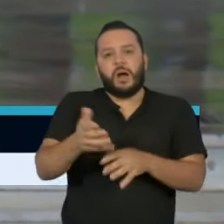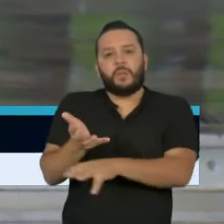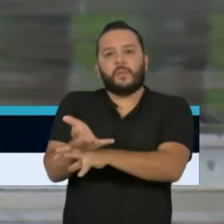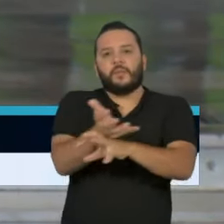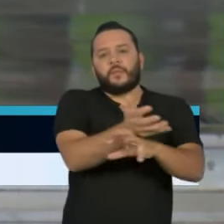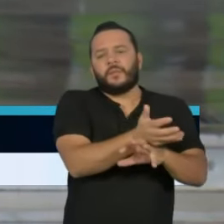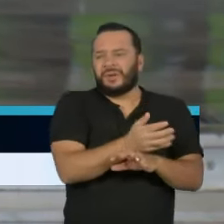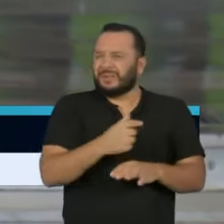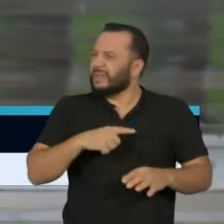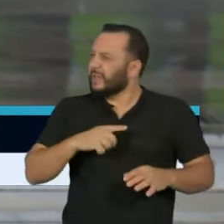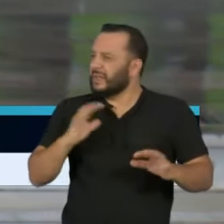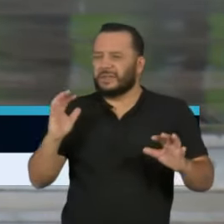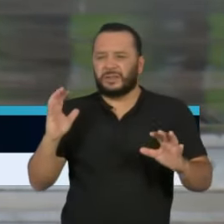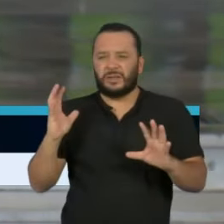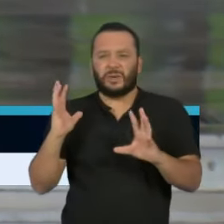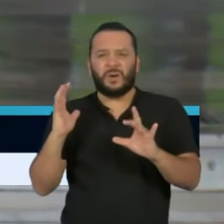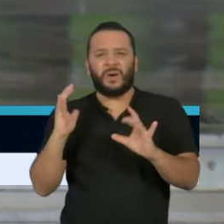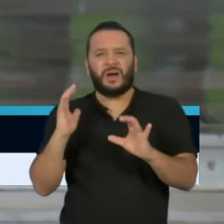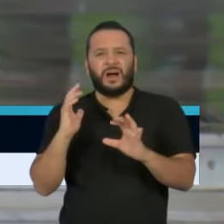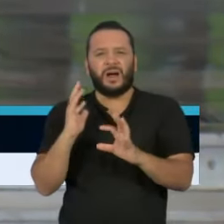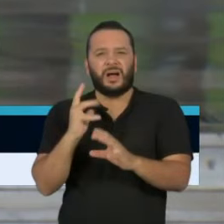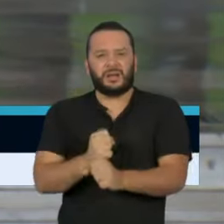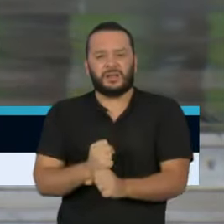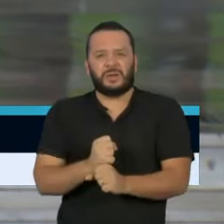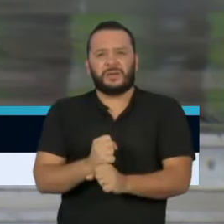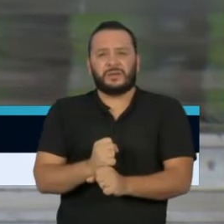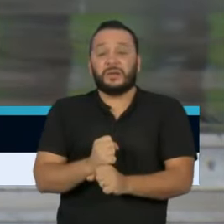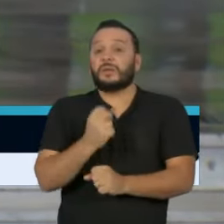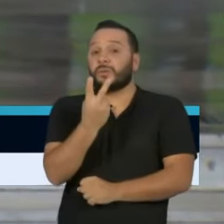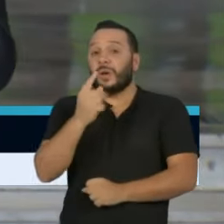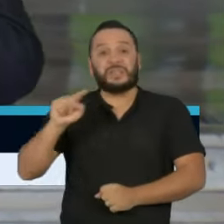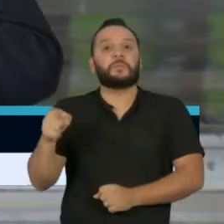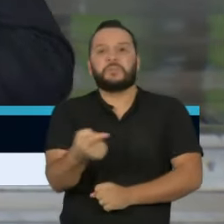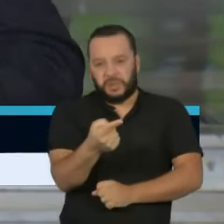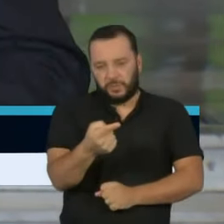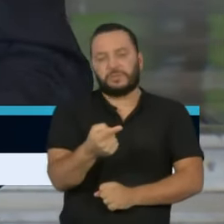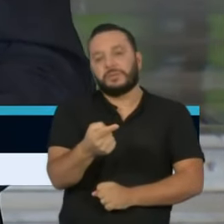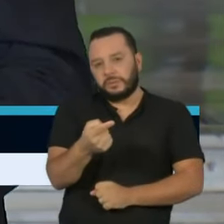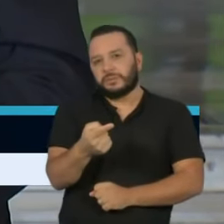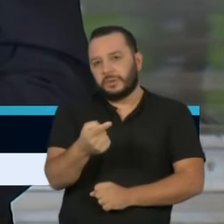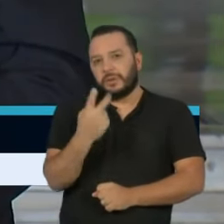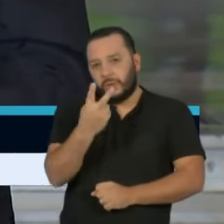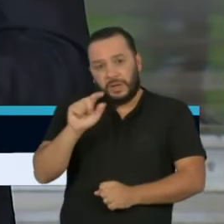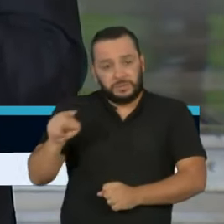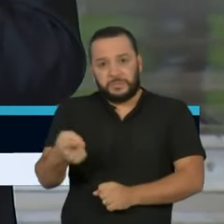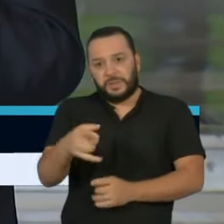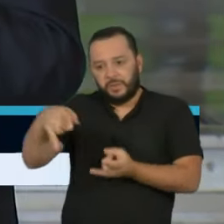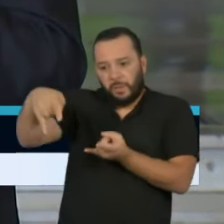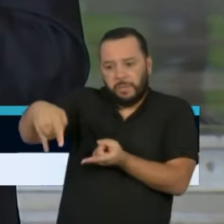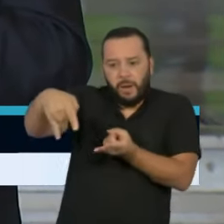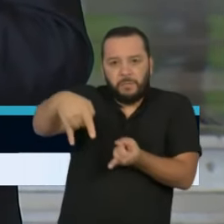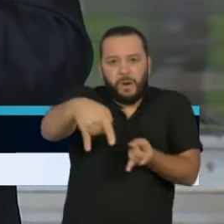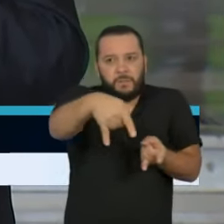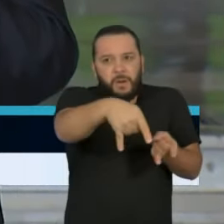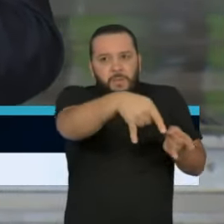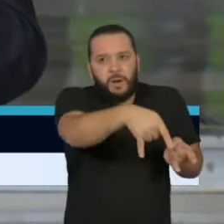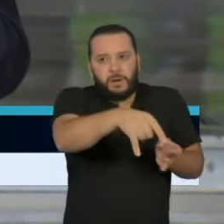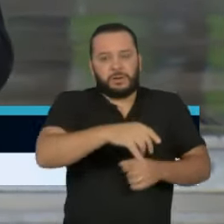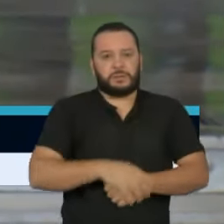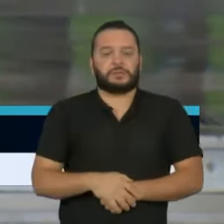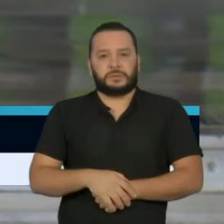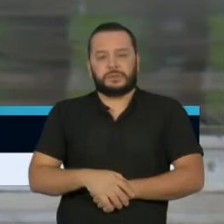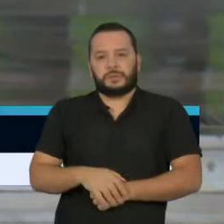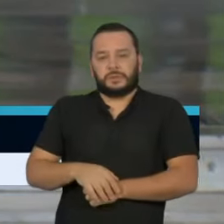atingimos perto de 200 leitos, 2 mil leitos, desculpa. Se, por um acaso, nós